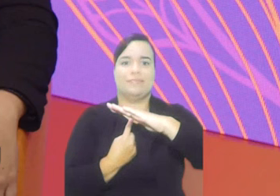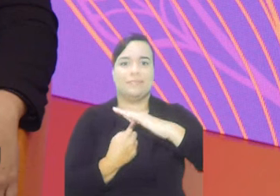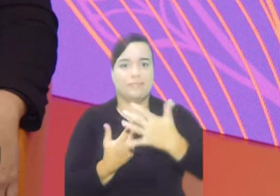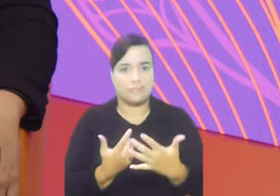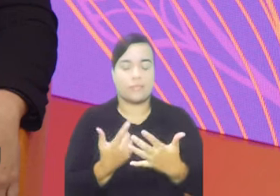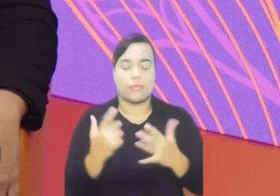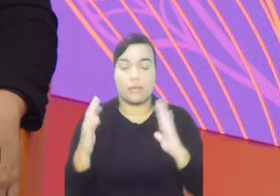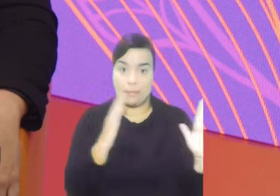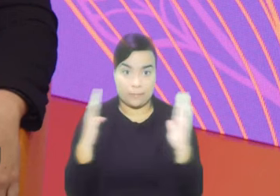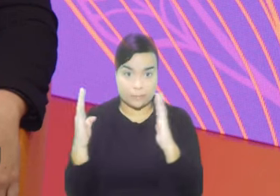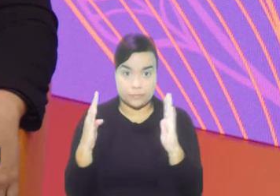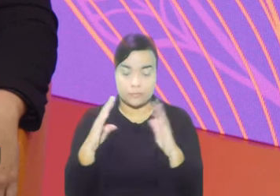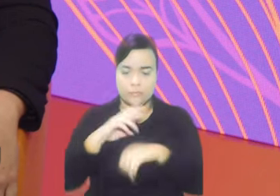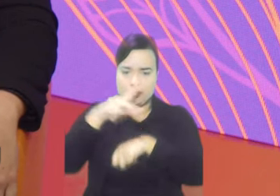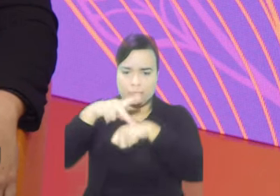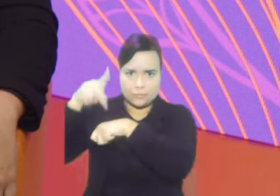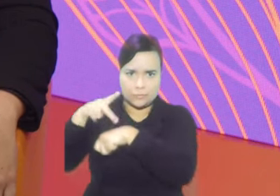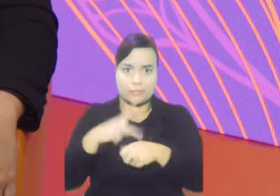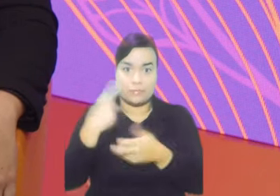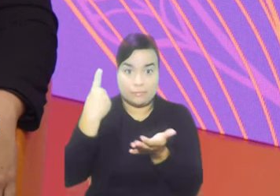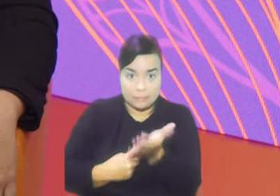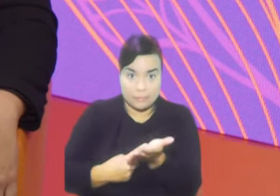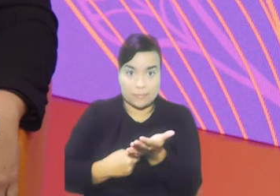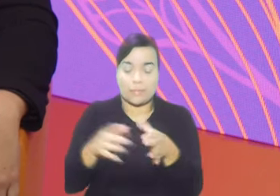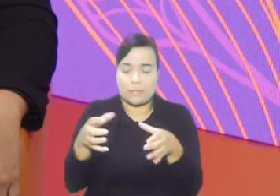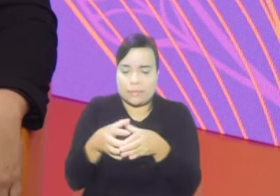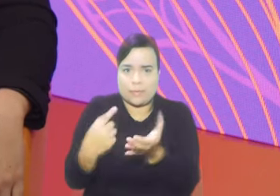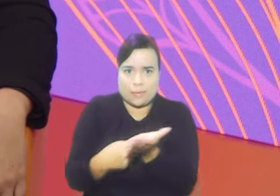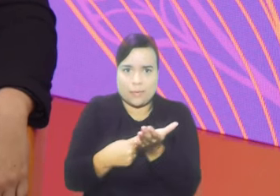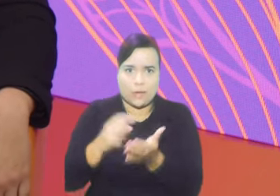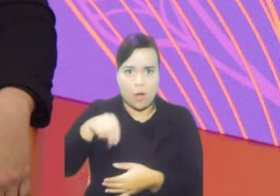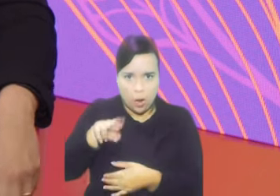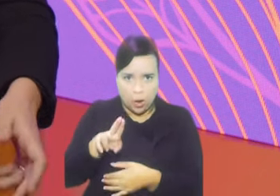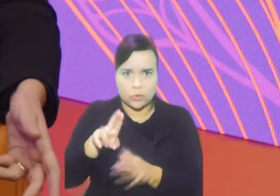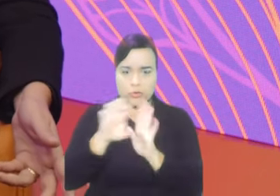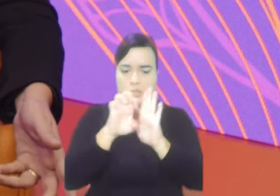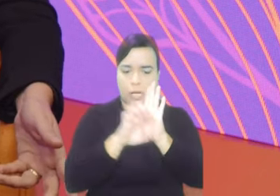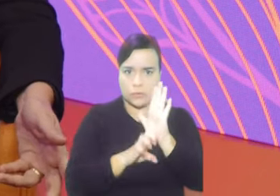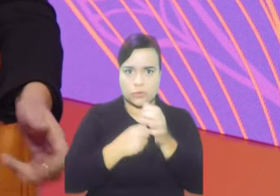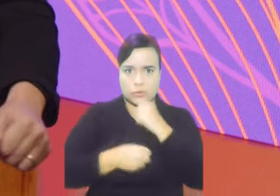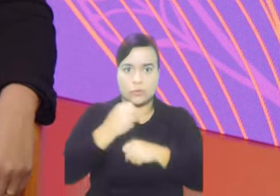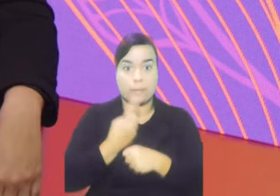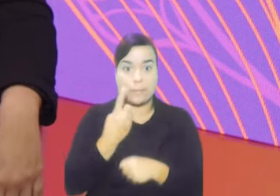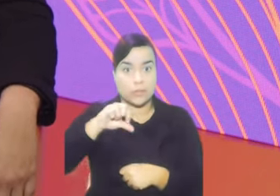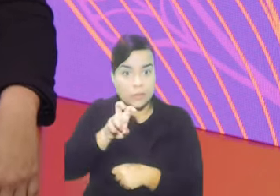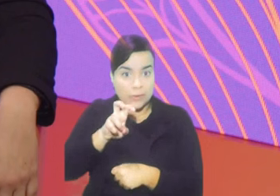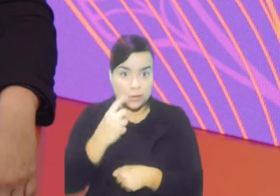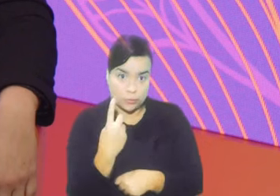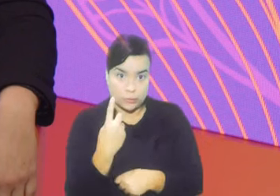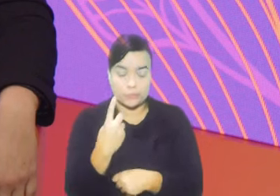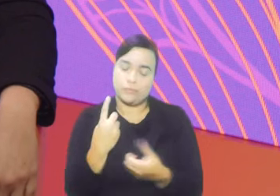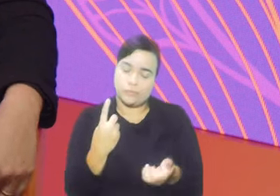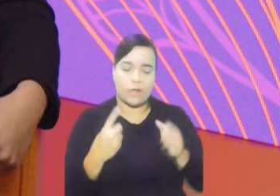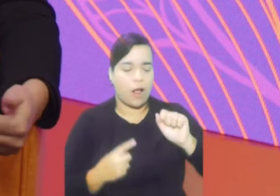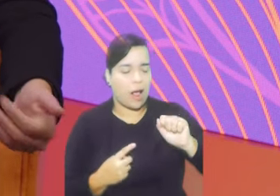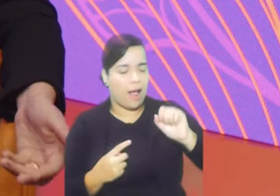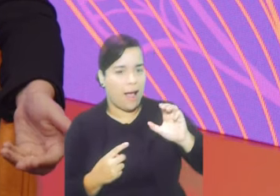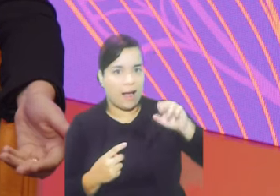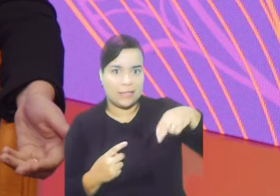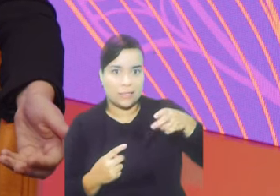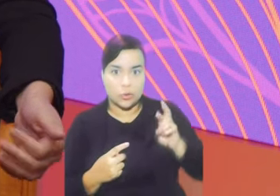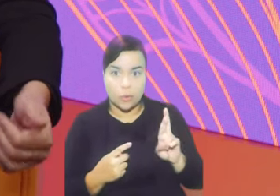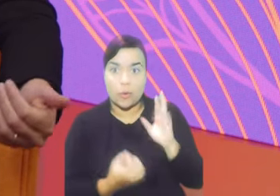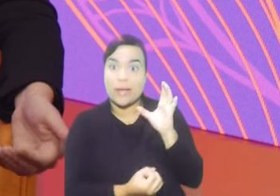firmaram a Convenção da ONU sobre o Estatuto dos Refugiados, de 1951, e o ACNUR foi uma agência